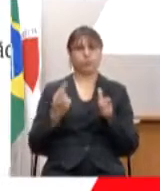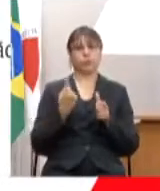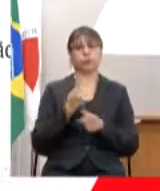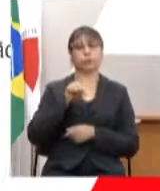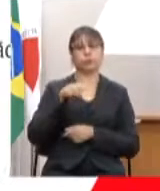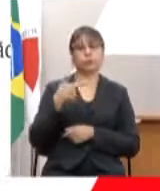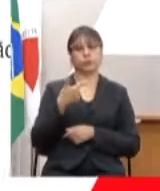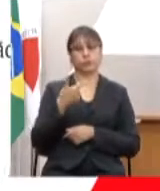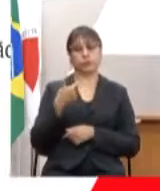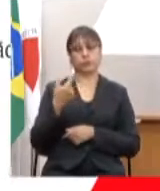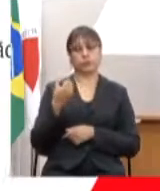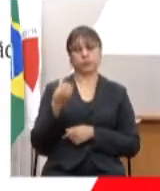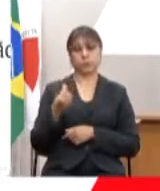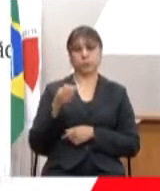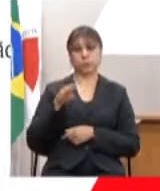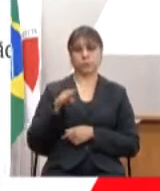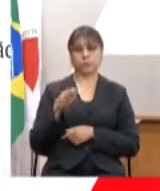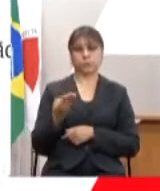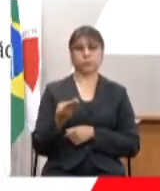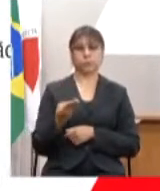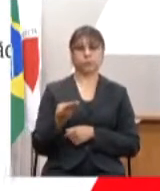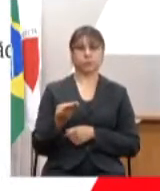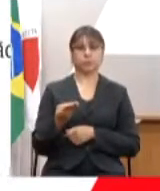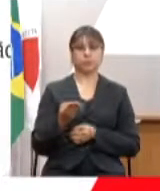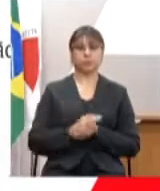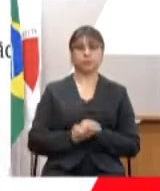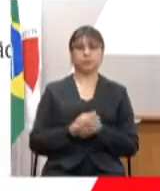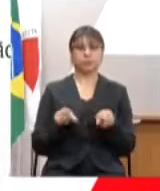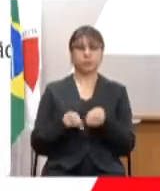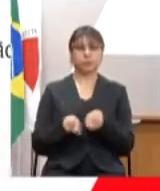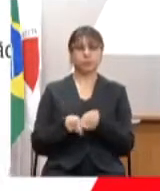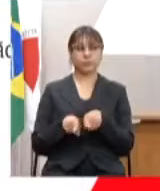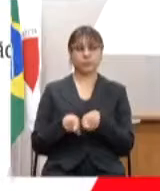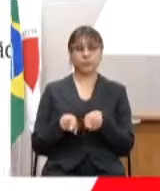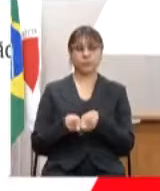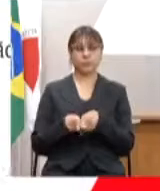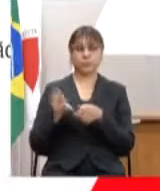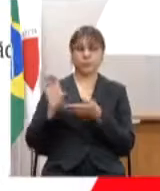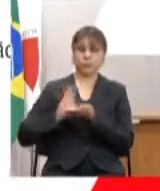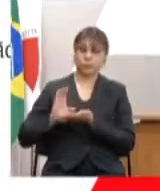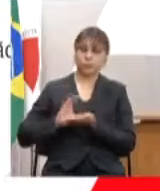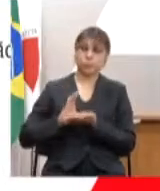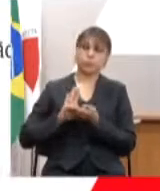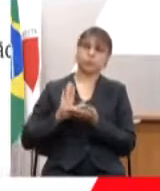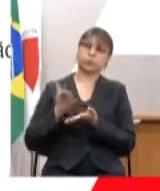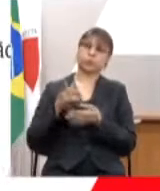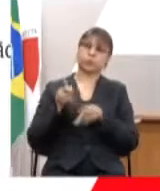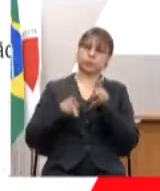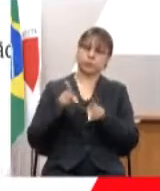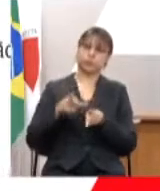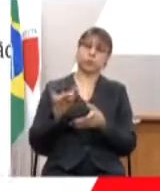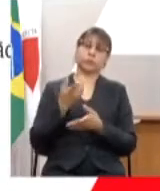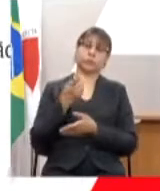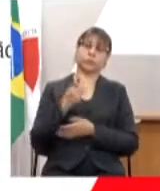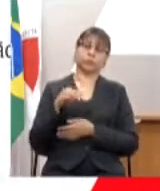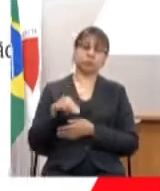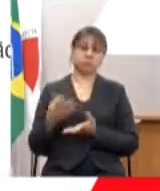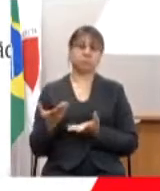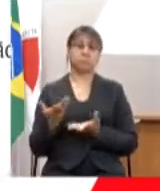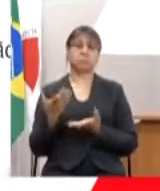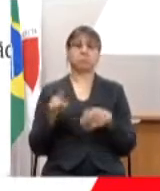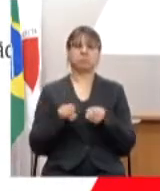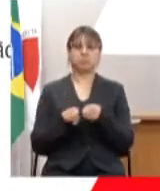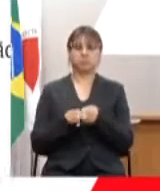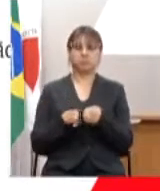e também na receita de contribuição do servidor militar e civil com a reforma da